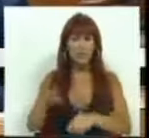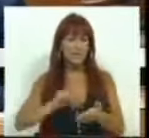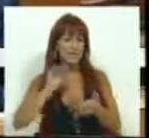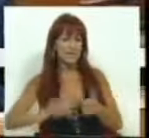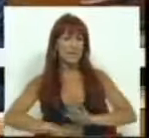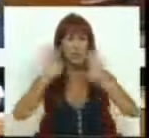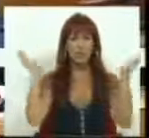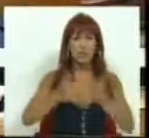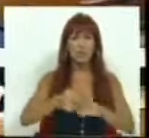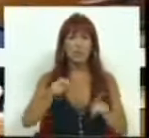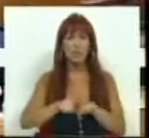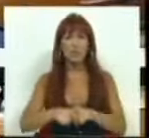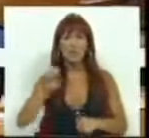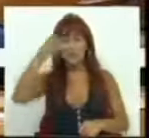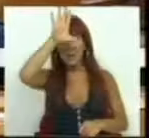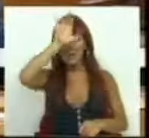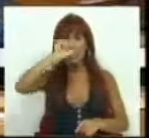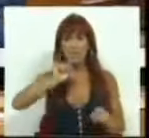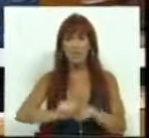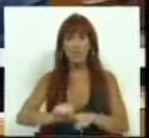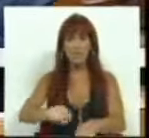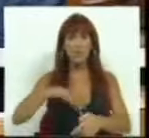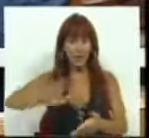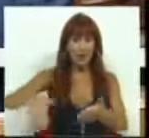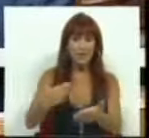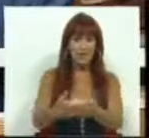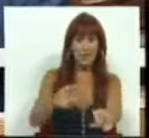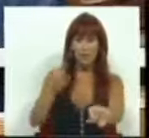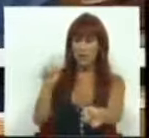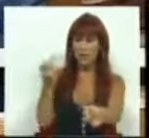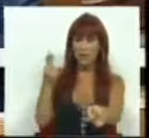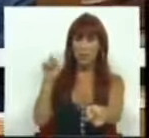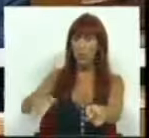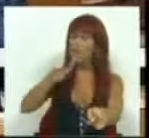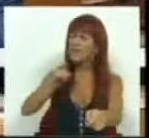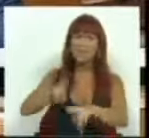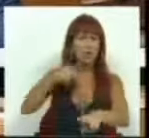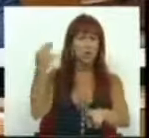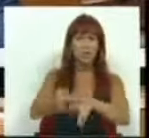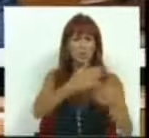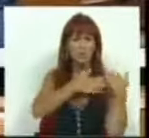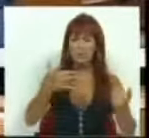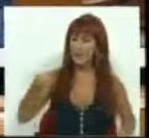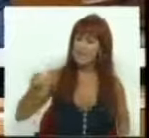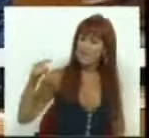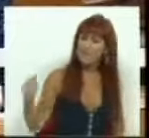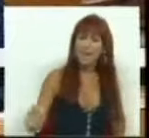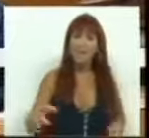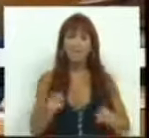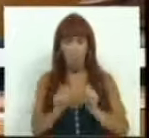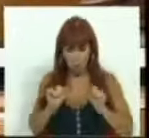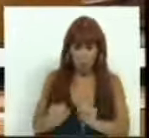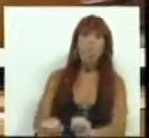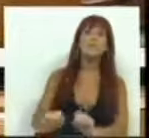Secretário-Geral e quem data primeiro-ministro, António José Seguro, afirmou a dupla responsabilidade do PS. Ser